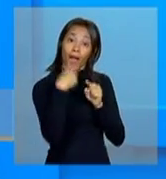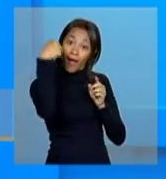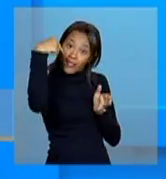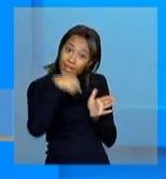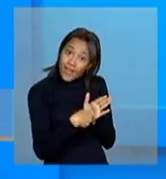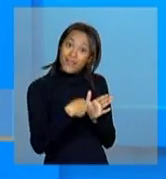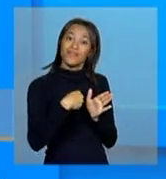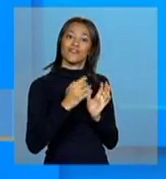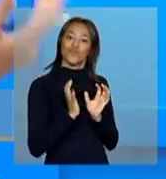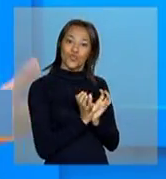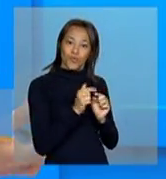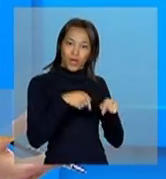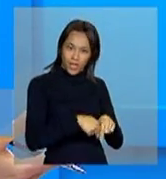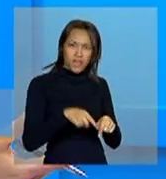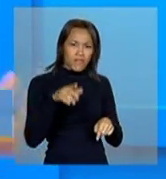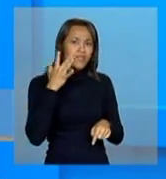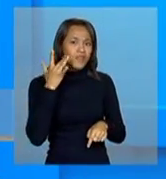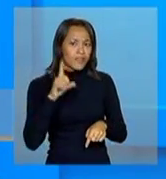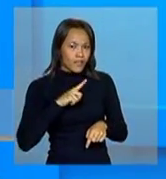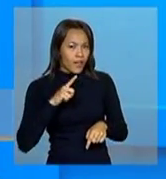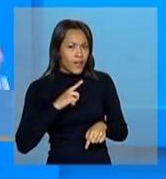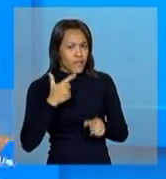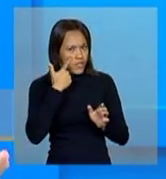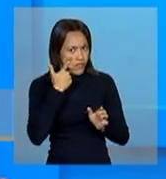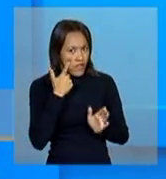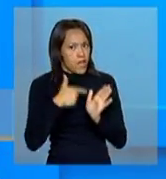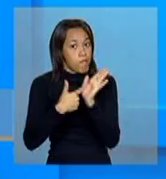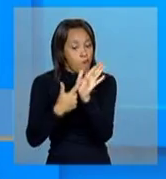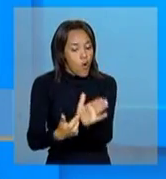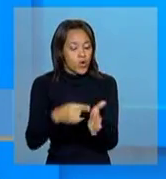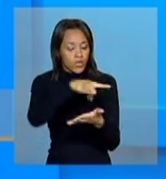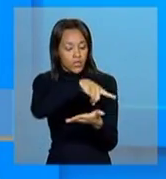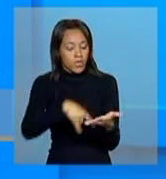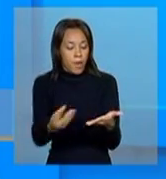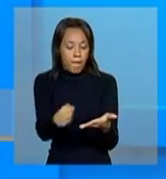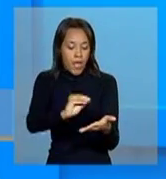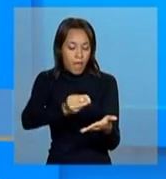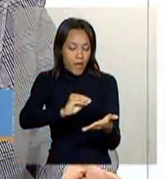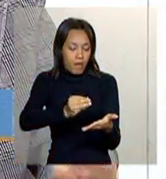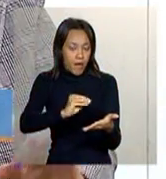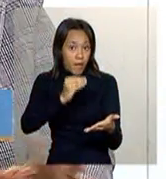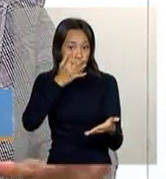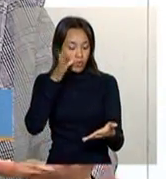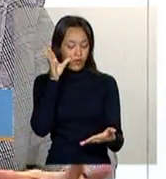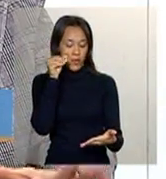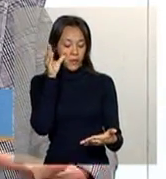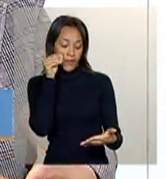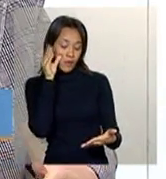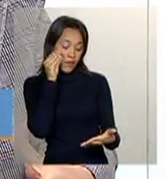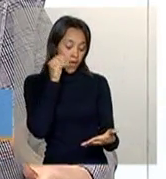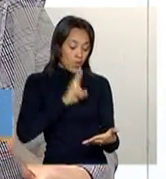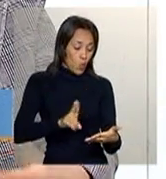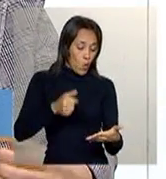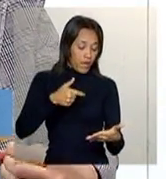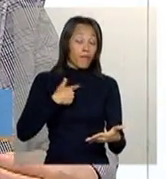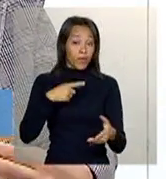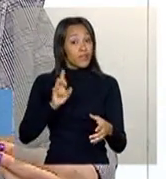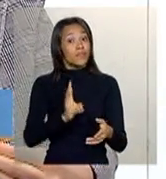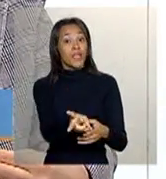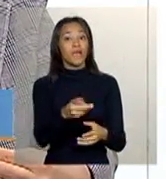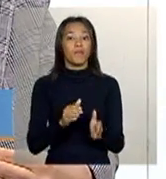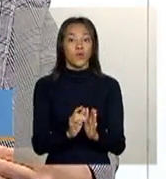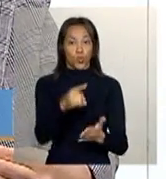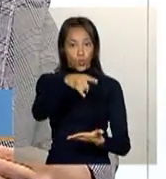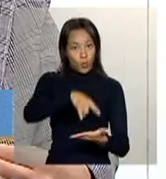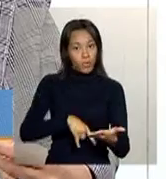enquadra nessa, a pessoa tem acesso, ela vê o cadastramento sendo feito. Sim, sim, todo o cadastramento ele é feito na base de uma entrevista, uma entrevista